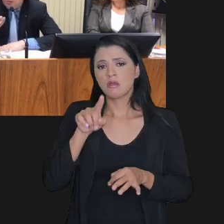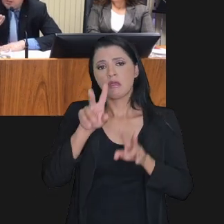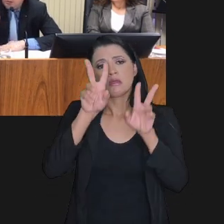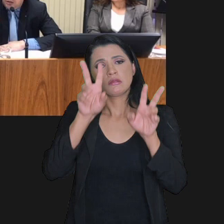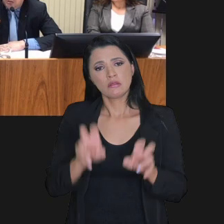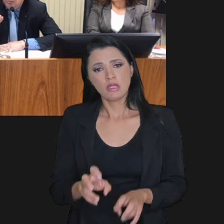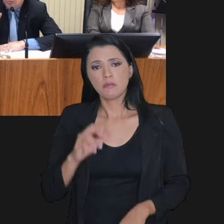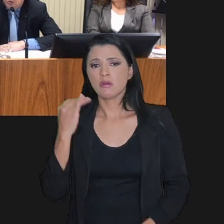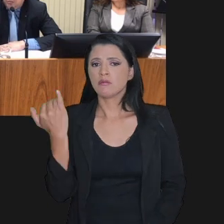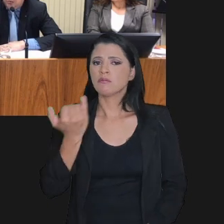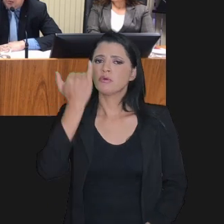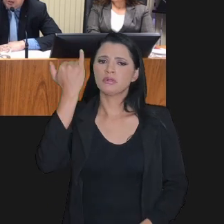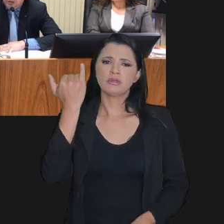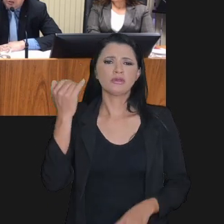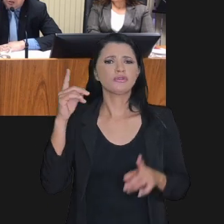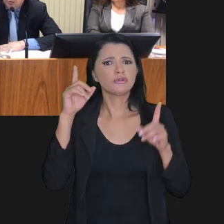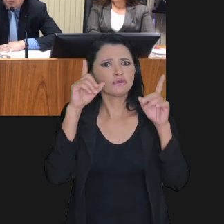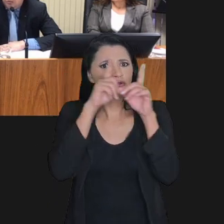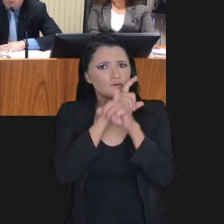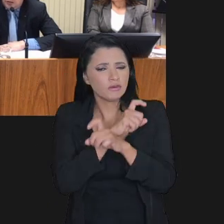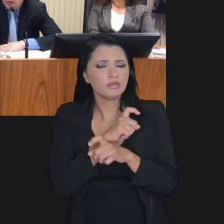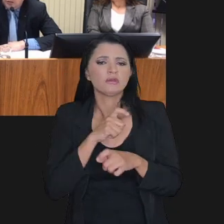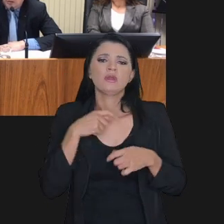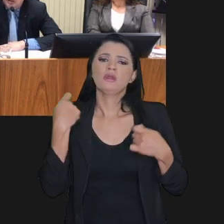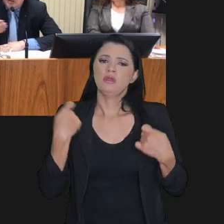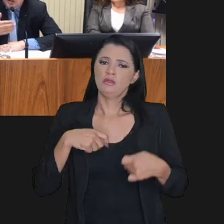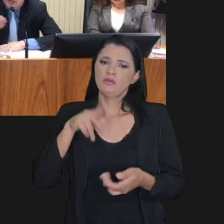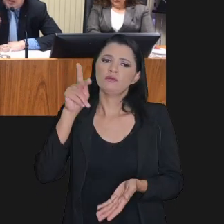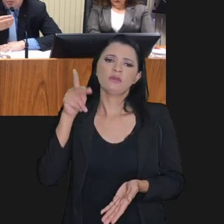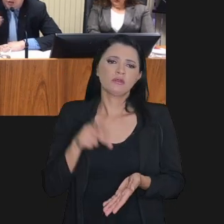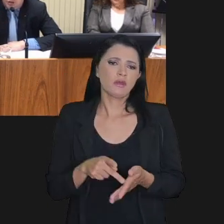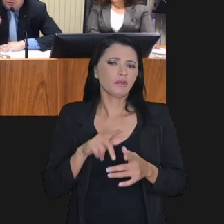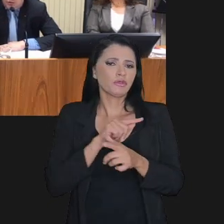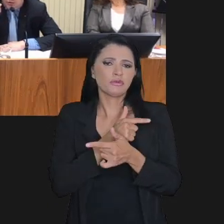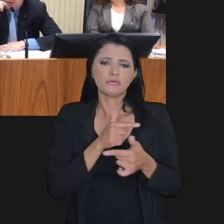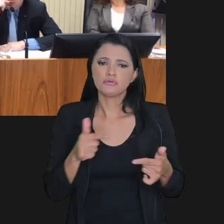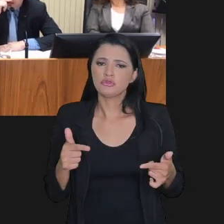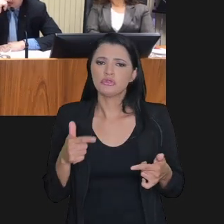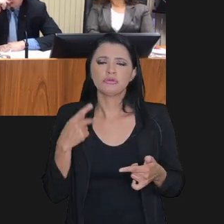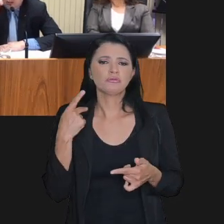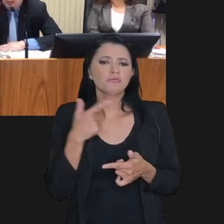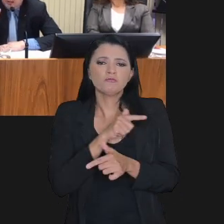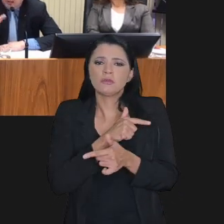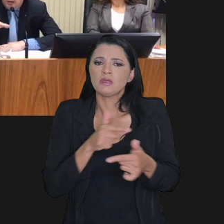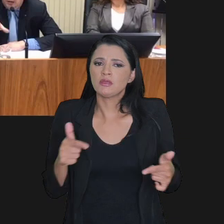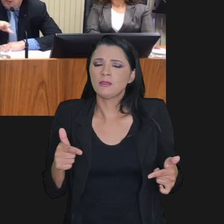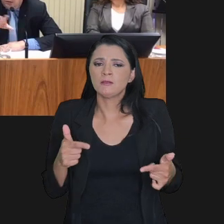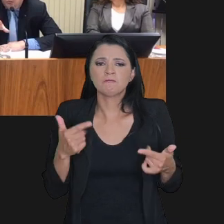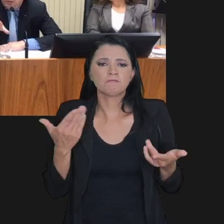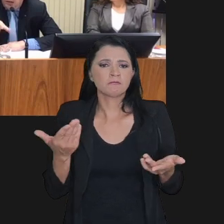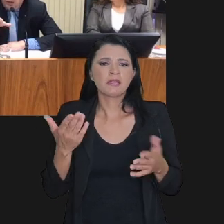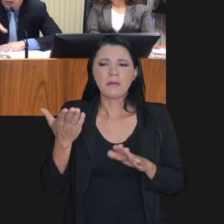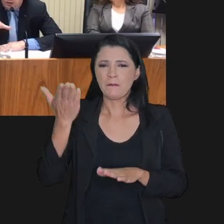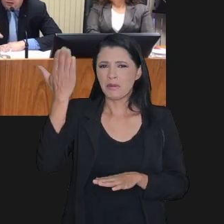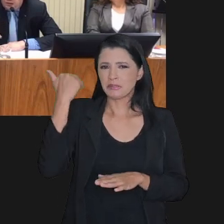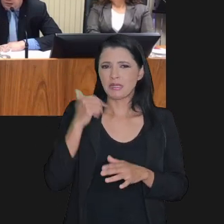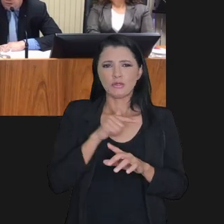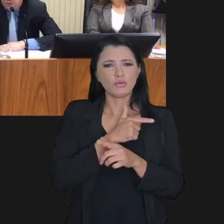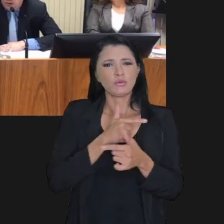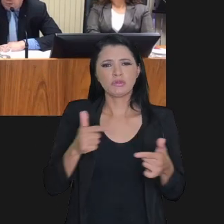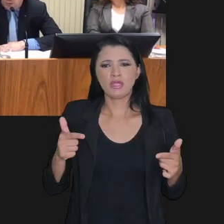jurídica, porque são temas muito importantes, são temas muito complexos e que realmente não tinha, não tinha